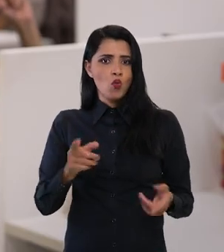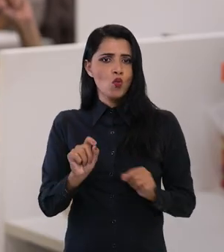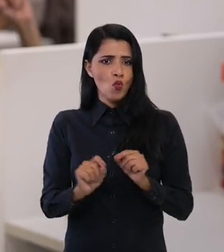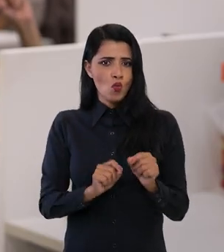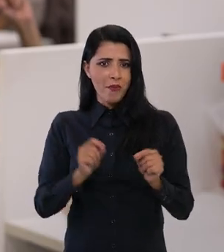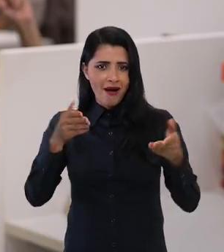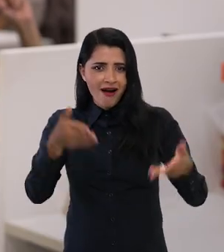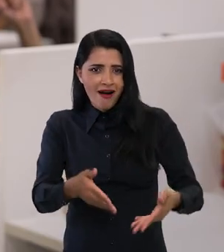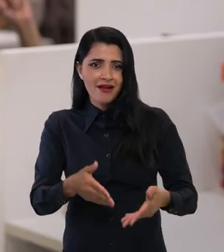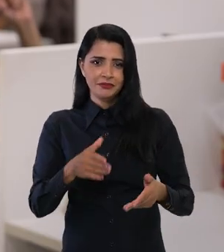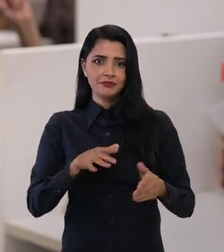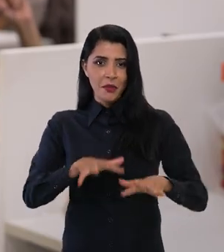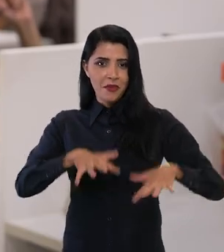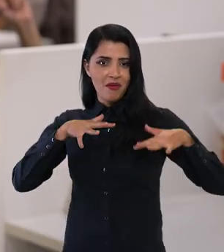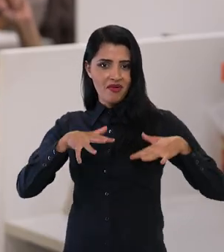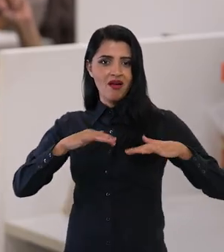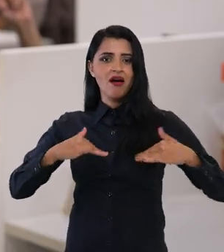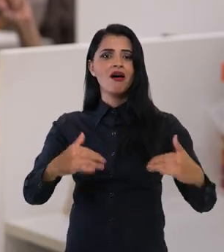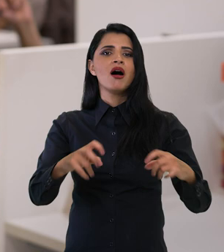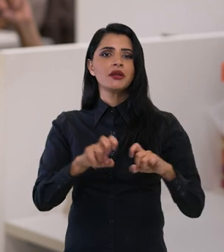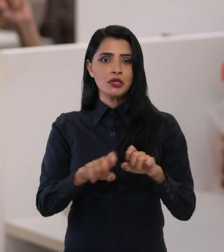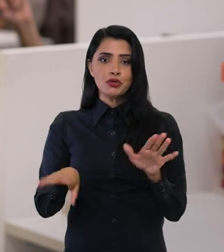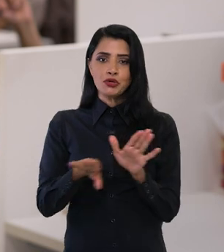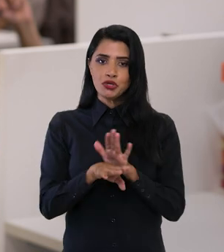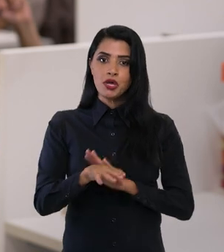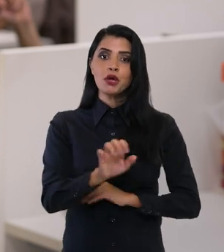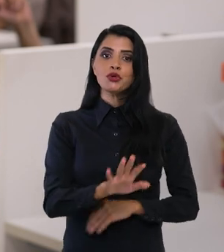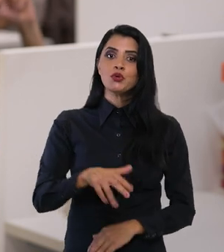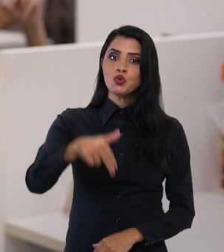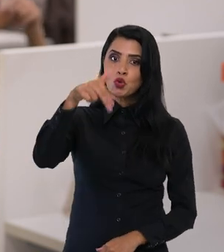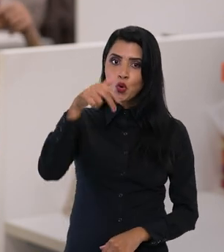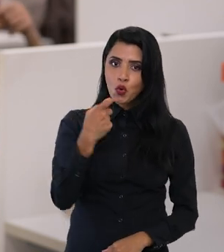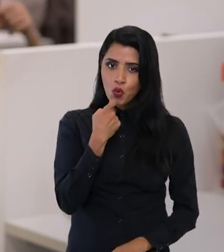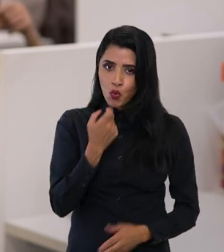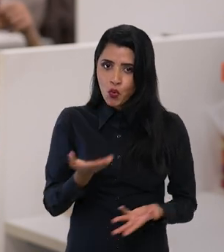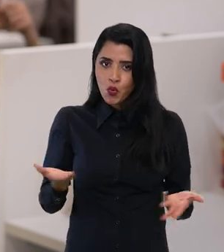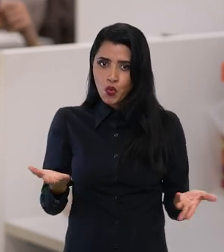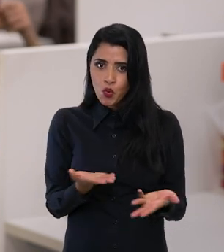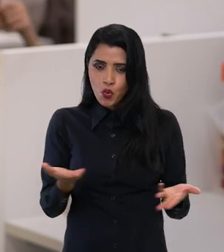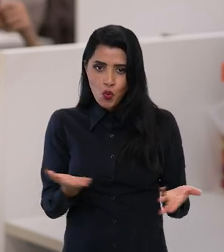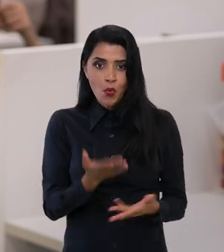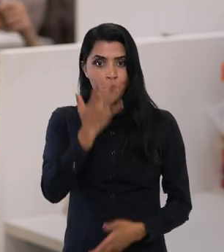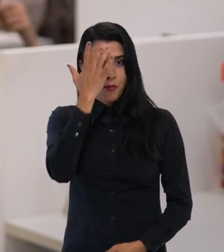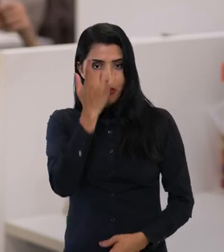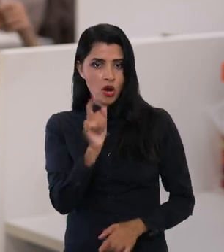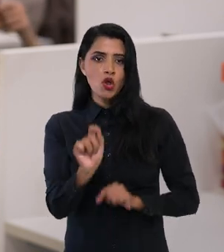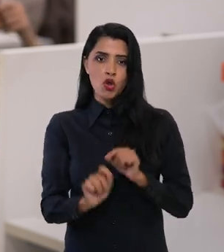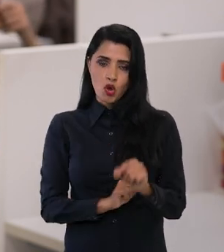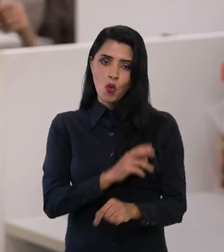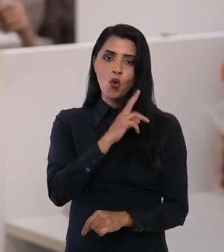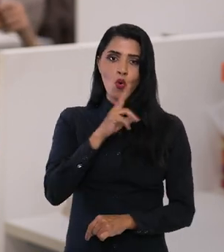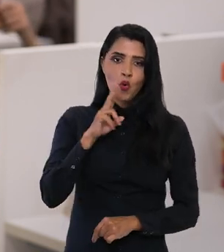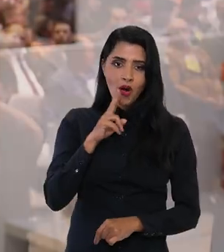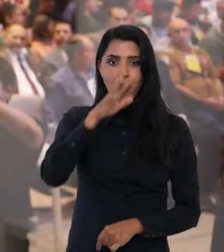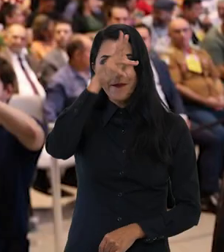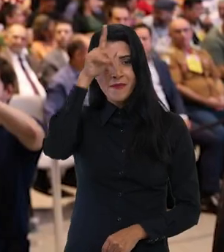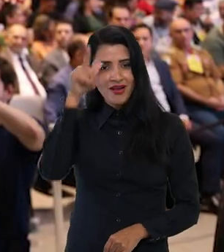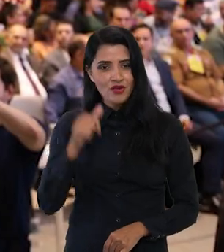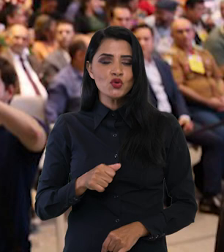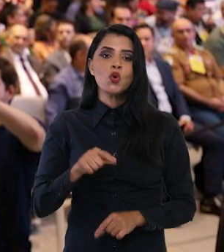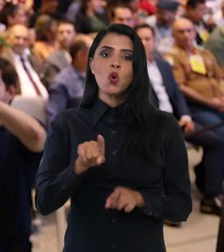participativo. As plenárias do PPA participativo chegam à região norte nesta sexta-feira. Hoje e amanhã,